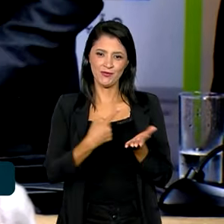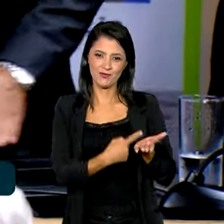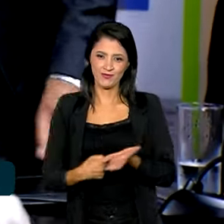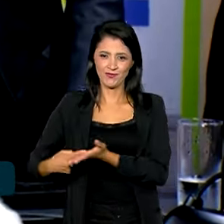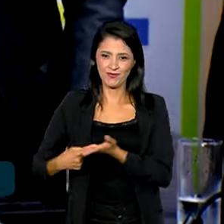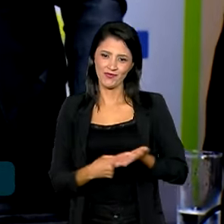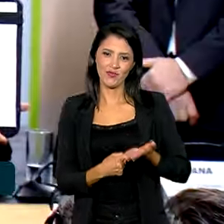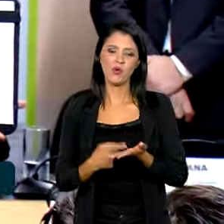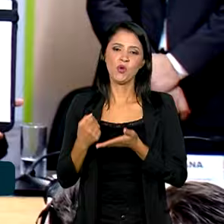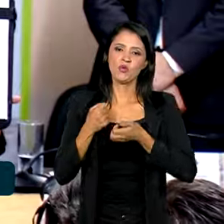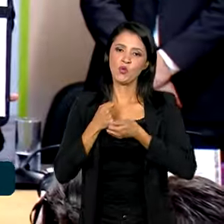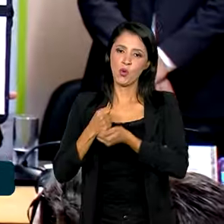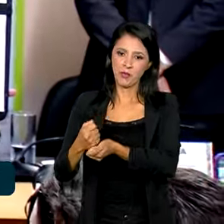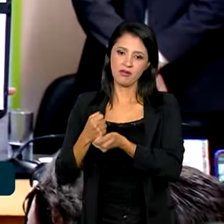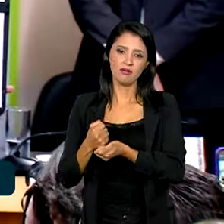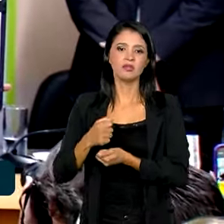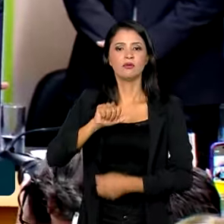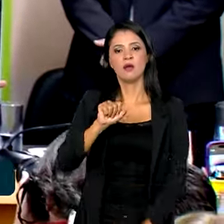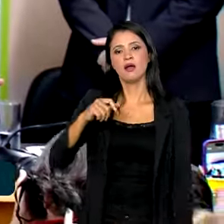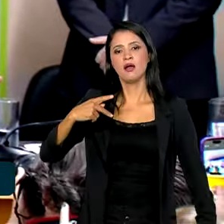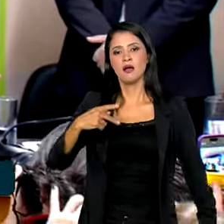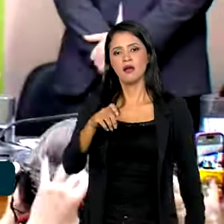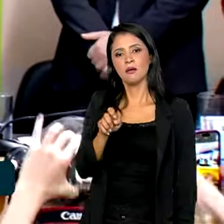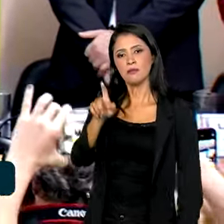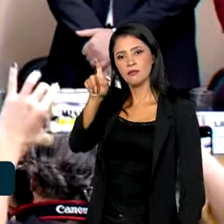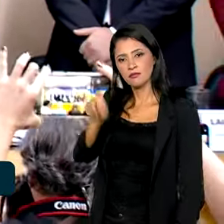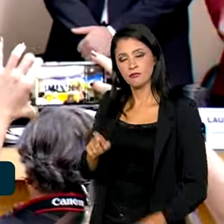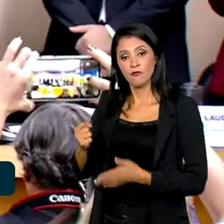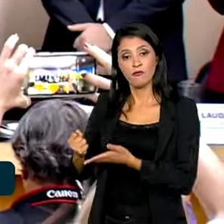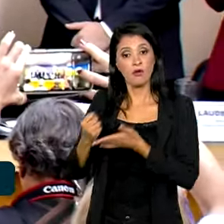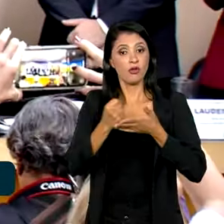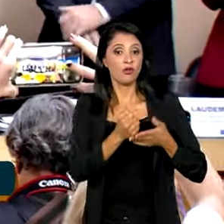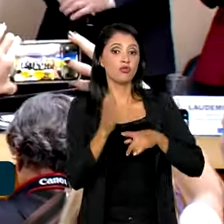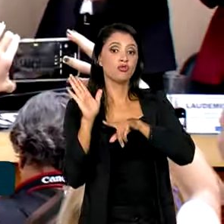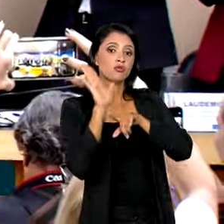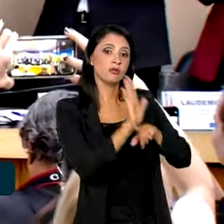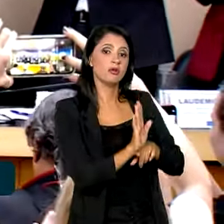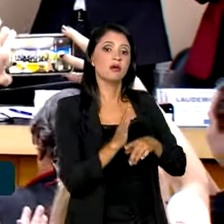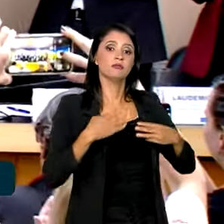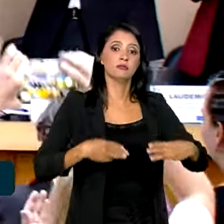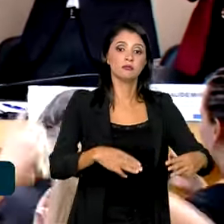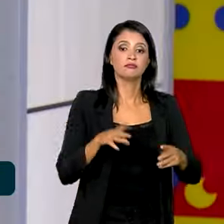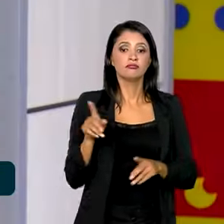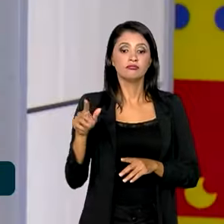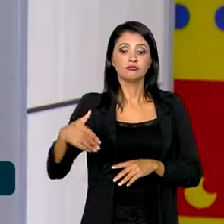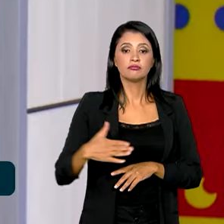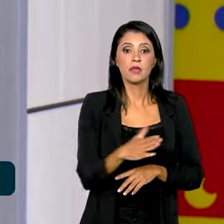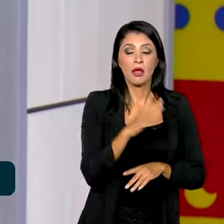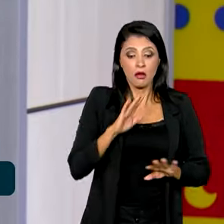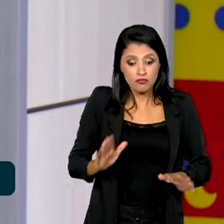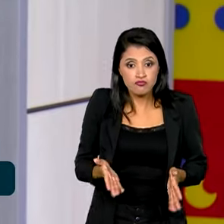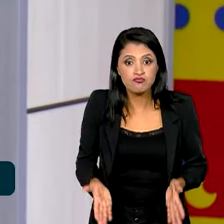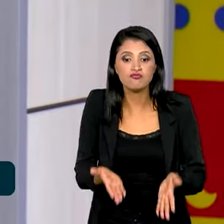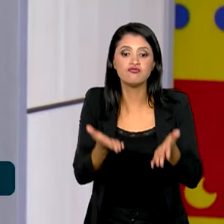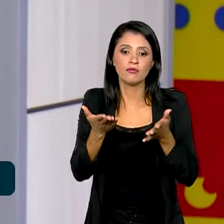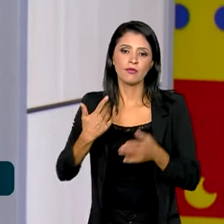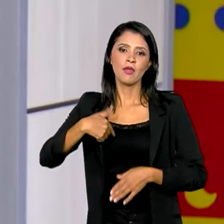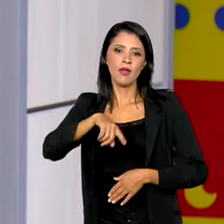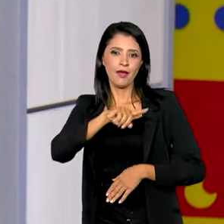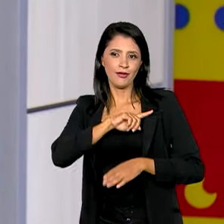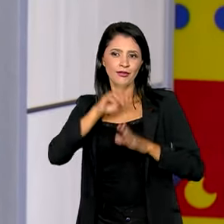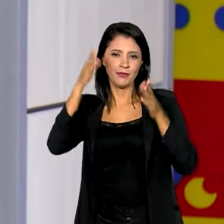cooperação técnica, a Apex vai ajudar o Ministério da Pesca a impulsionar o setor. Ainda temos uma